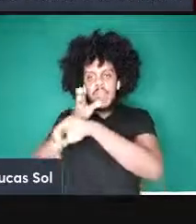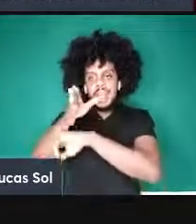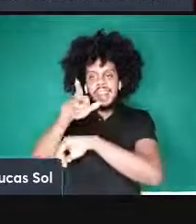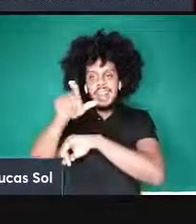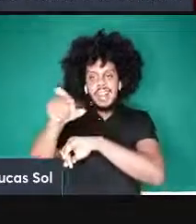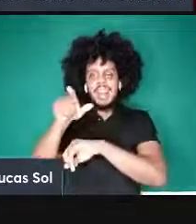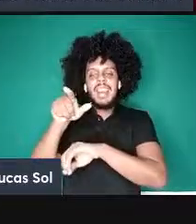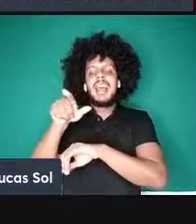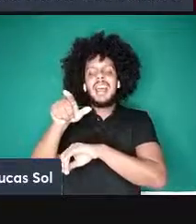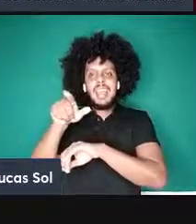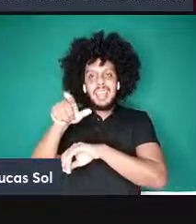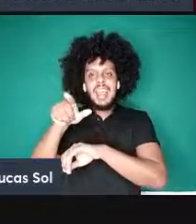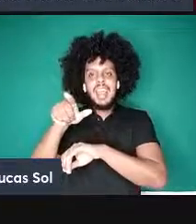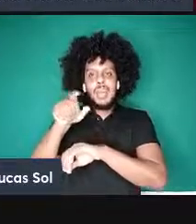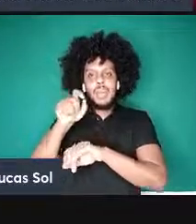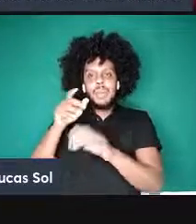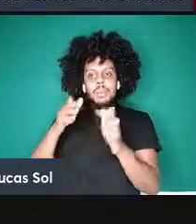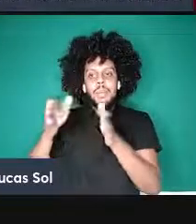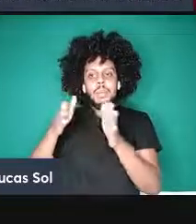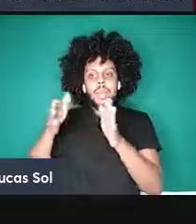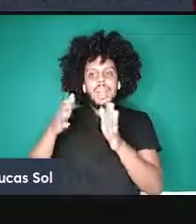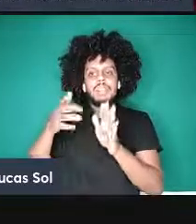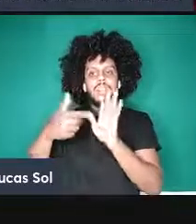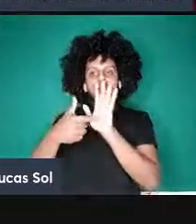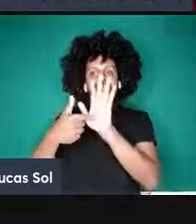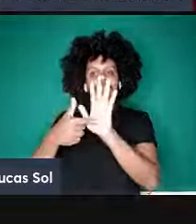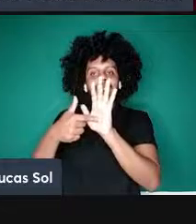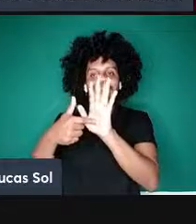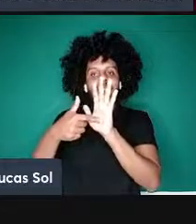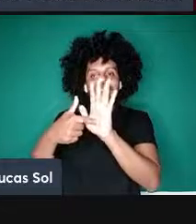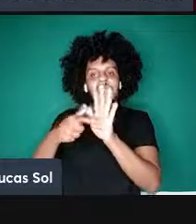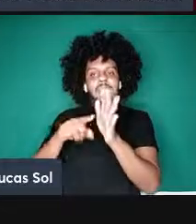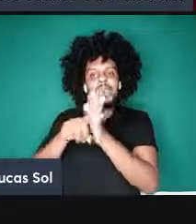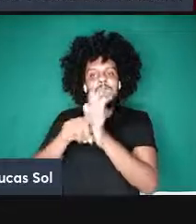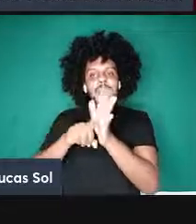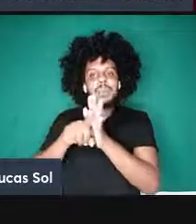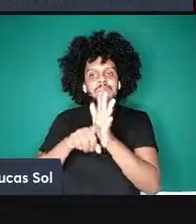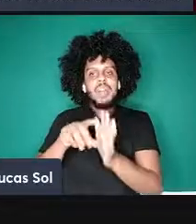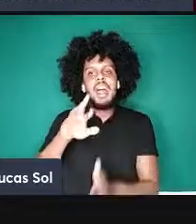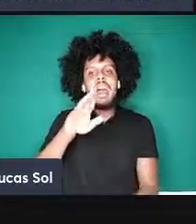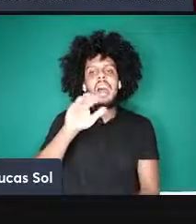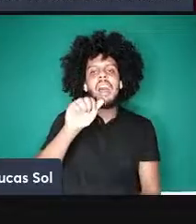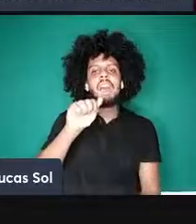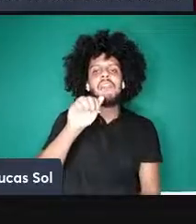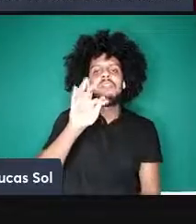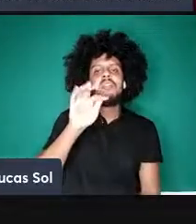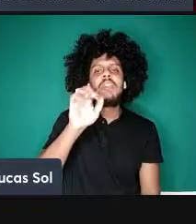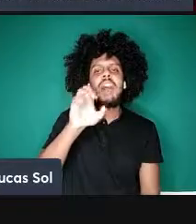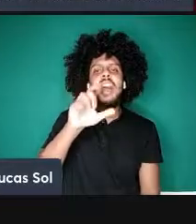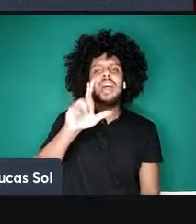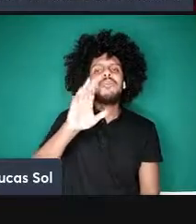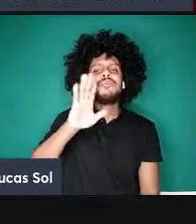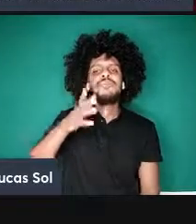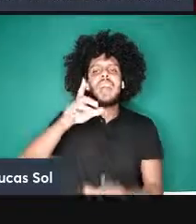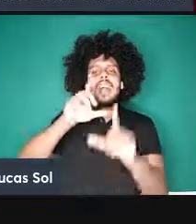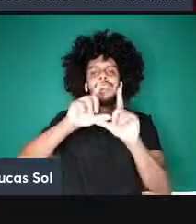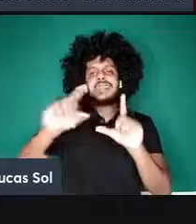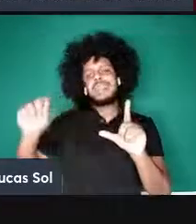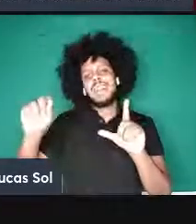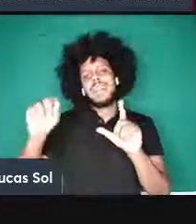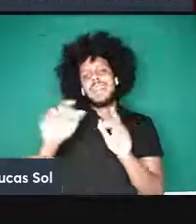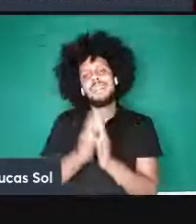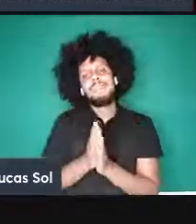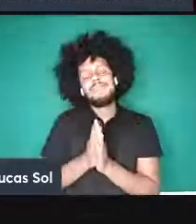o Rafael já foi né então não consegui nem me despedir dele mas é isso então